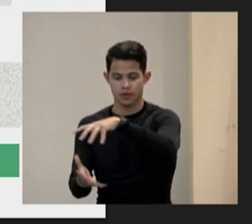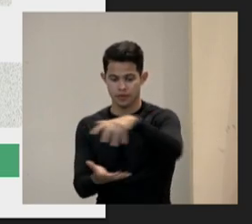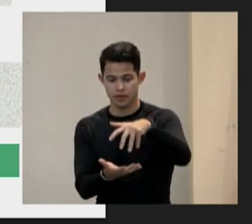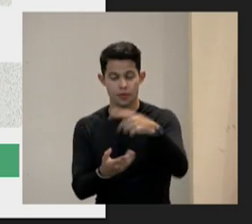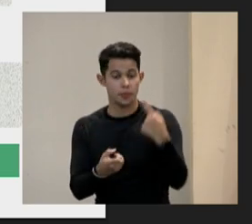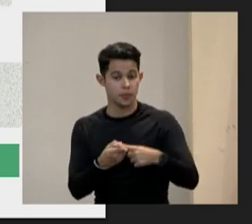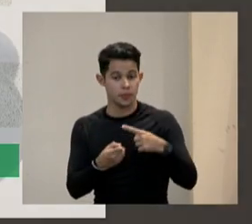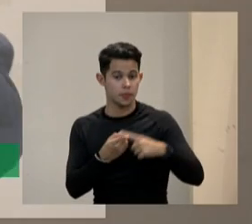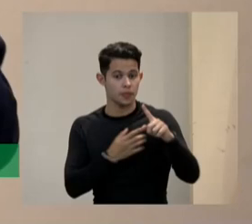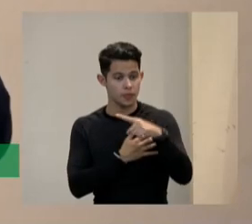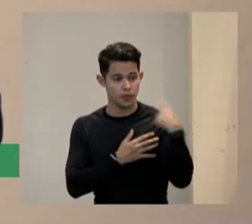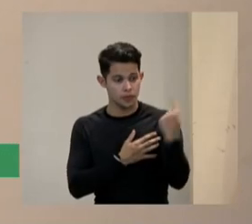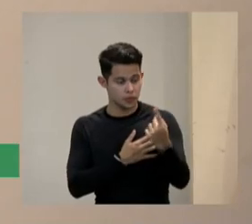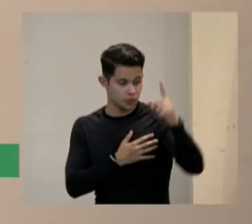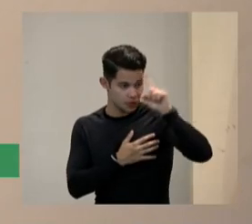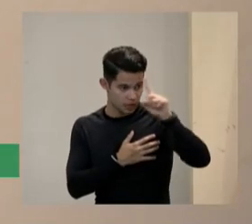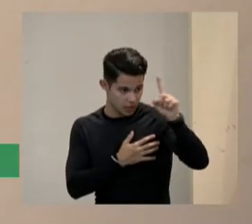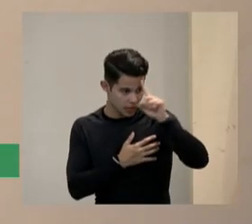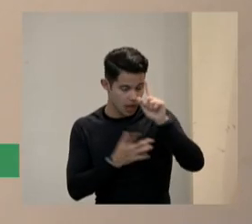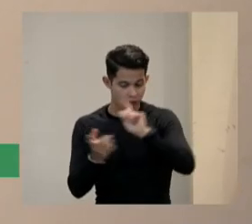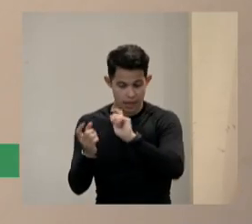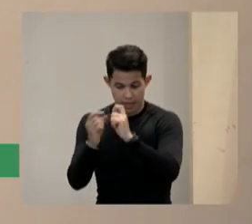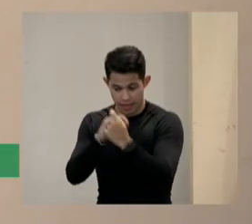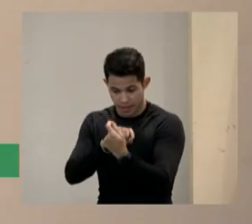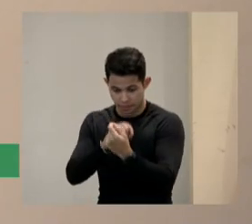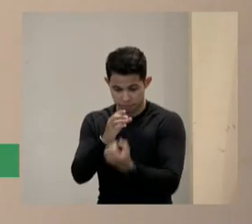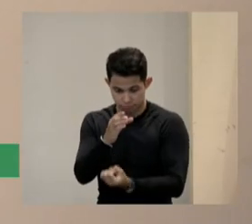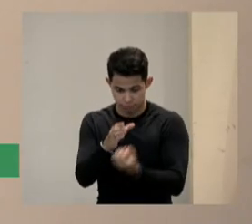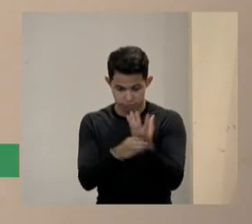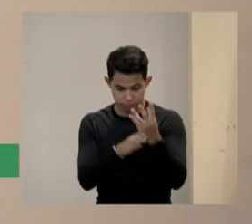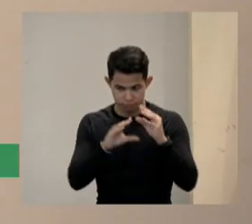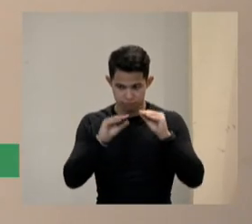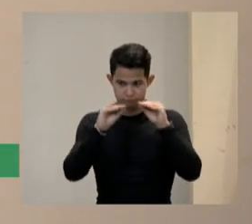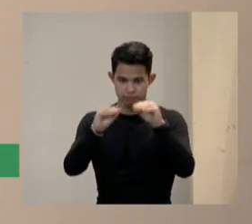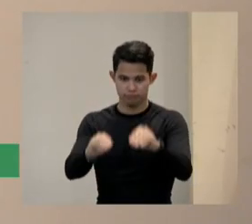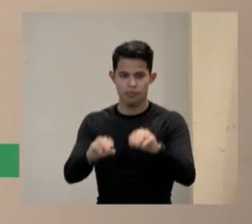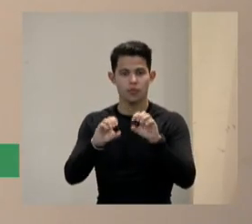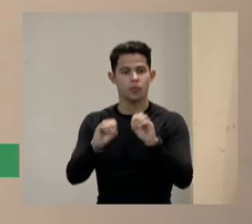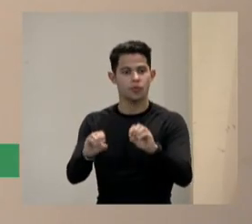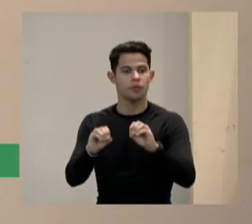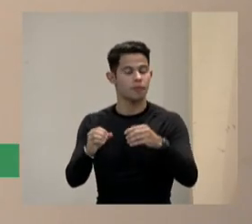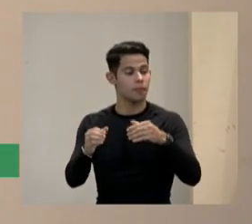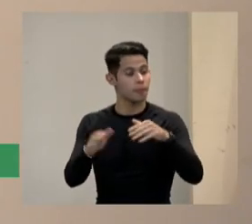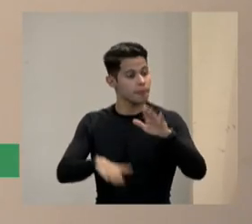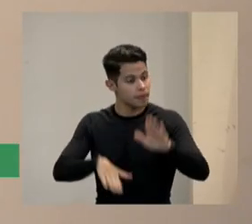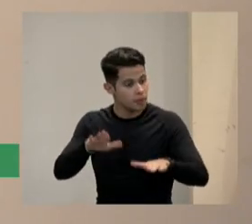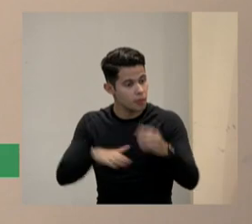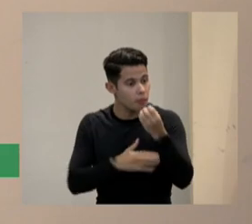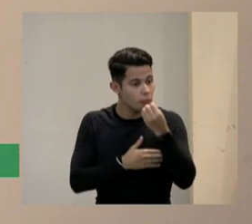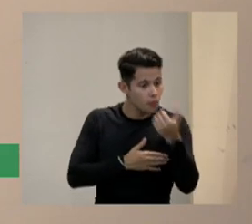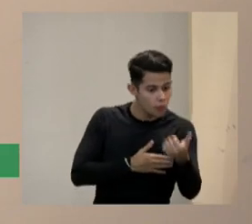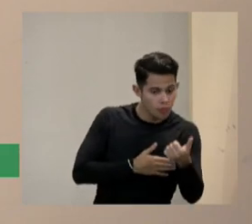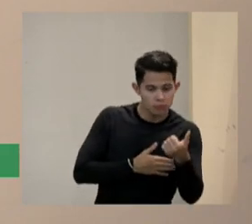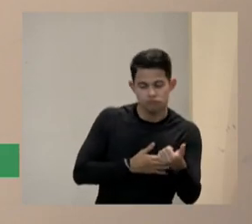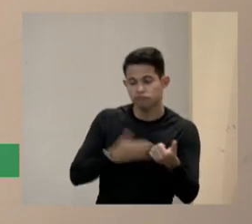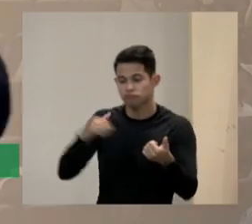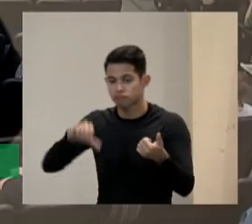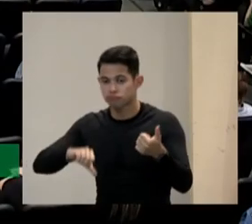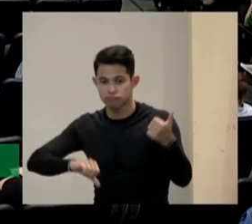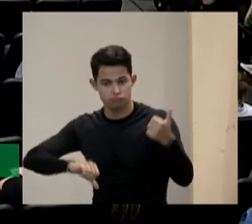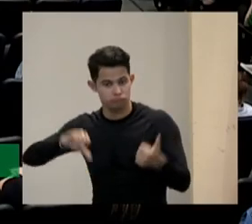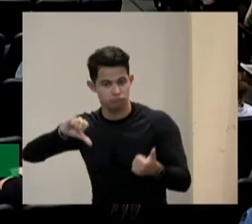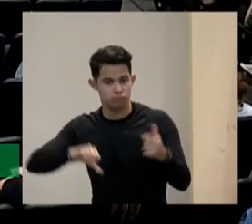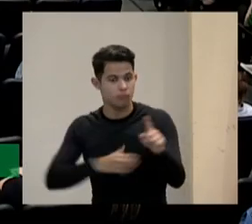fazemos adaptações ou adequações sejam significativas ou não significativas nós